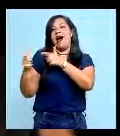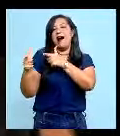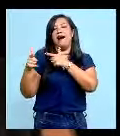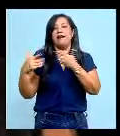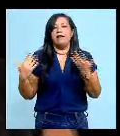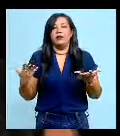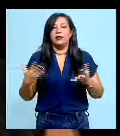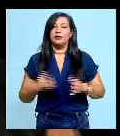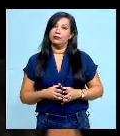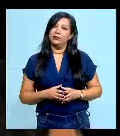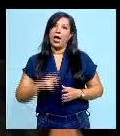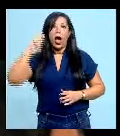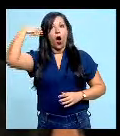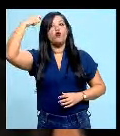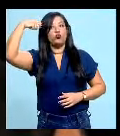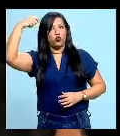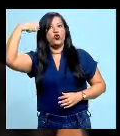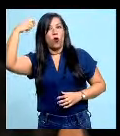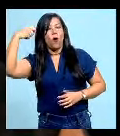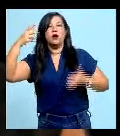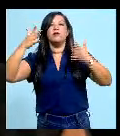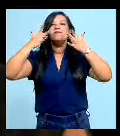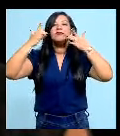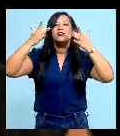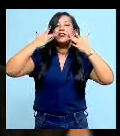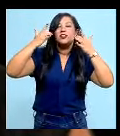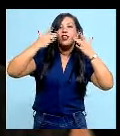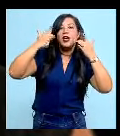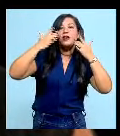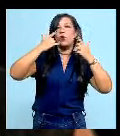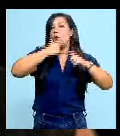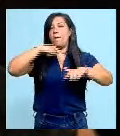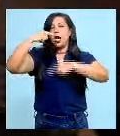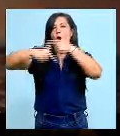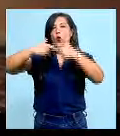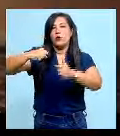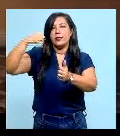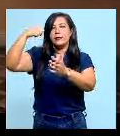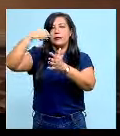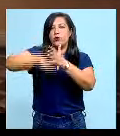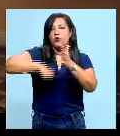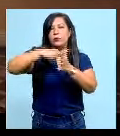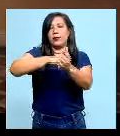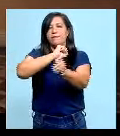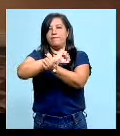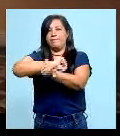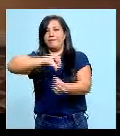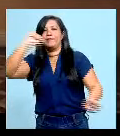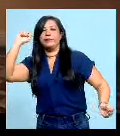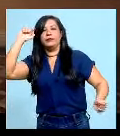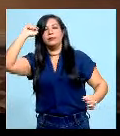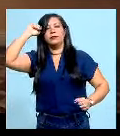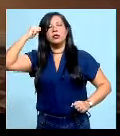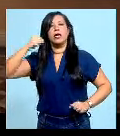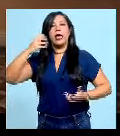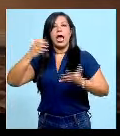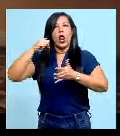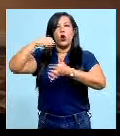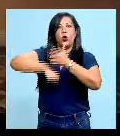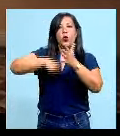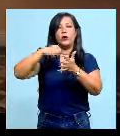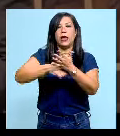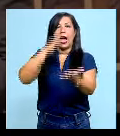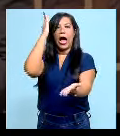O ator Del Garcês interpreta no teatro o abolicionista Luiz Gama, um dos maiores protagonistas da luta pelo fim do